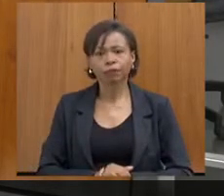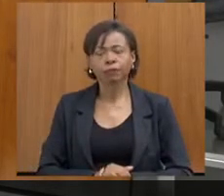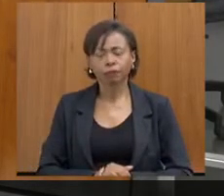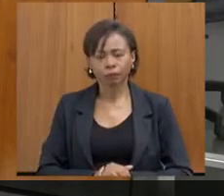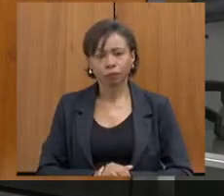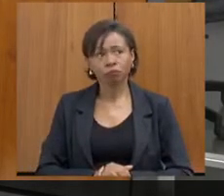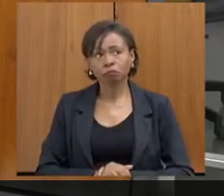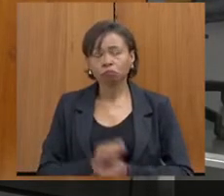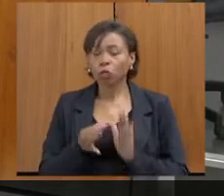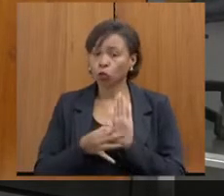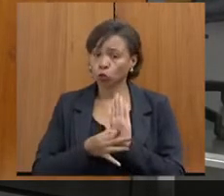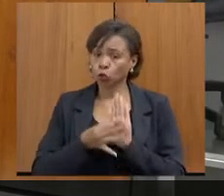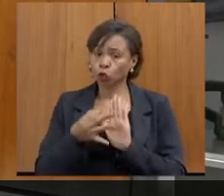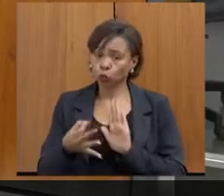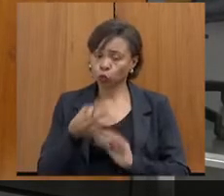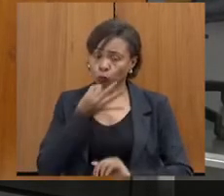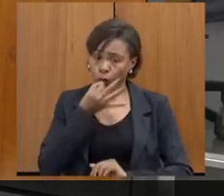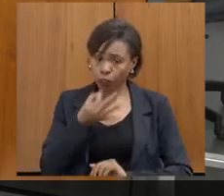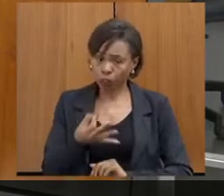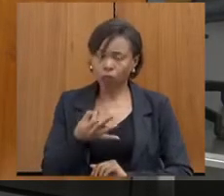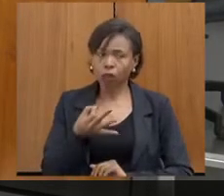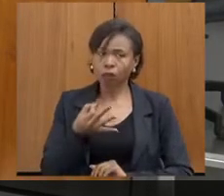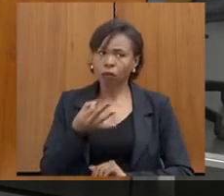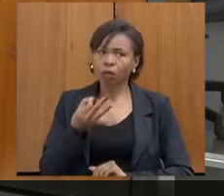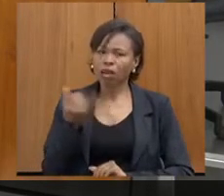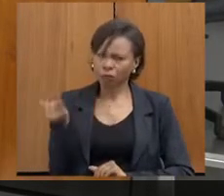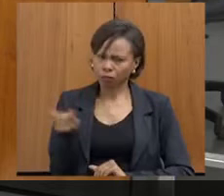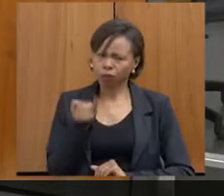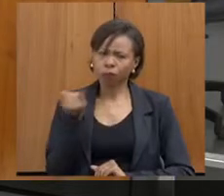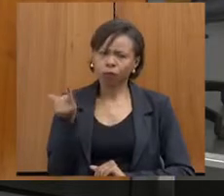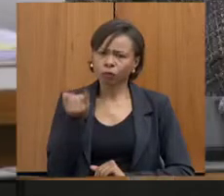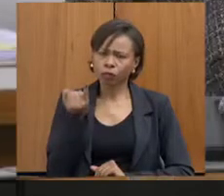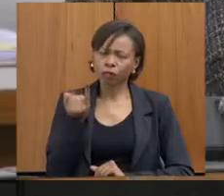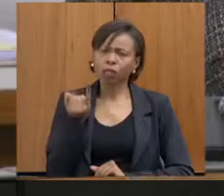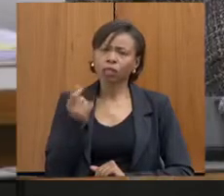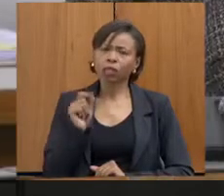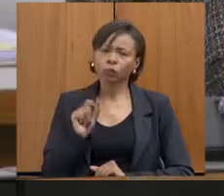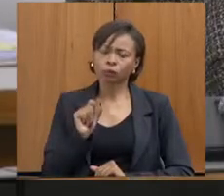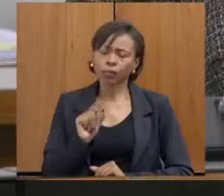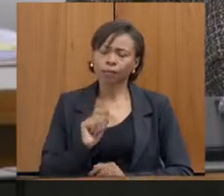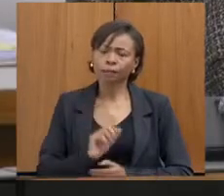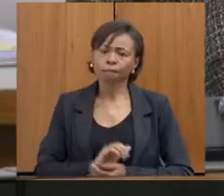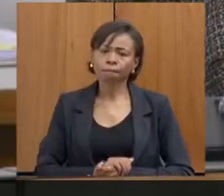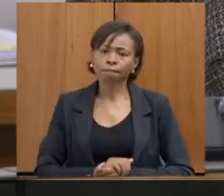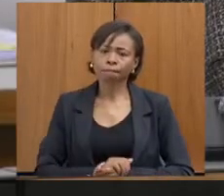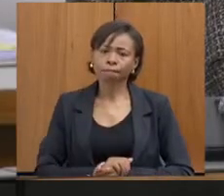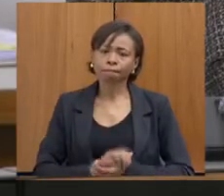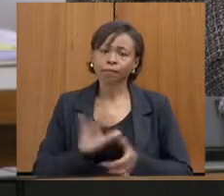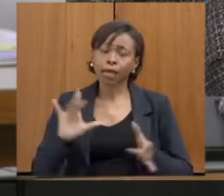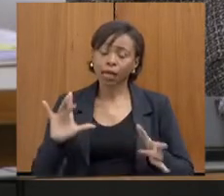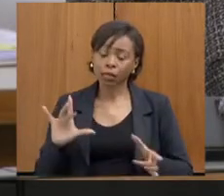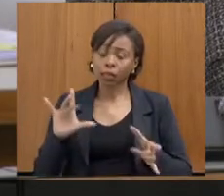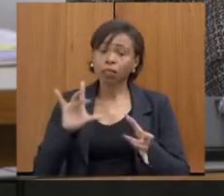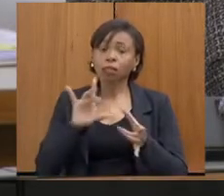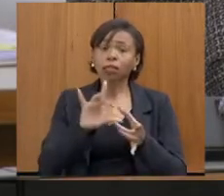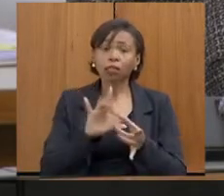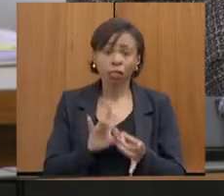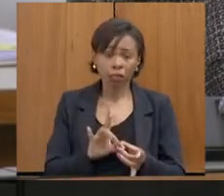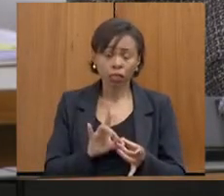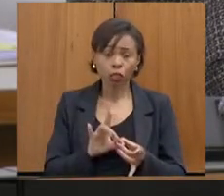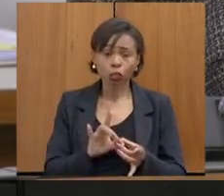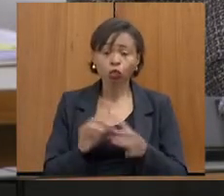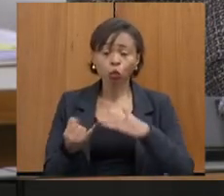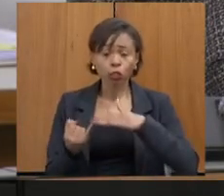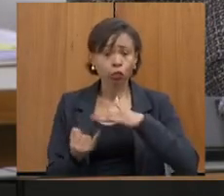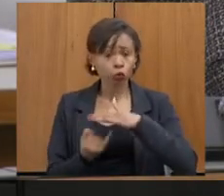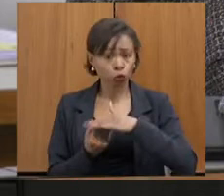Como sugestão, eu acho que é muito importante, que eu acho que uma coisa que a gente precisa trabalhar muito ainda é a integração mesmo entre os órgãos